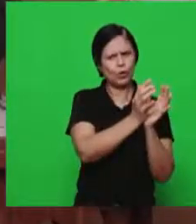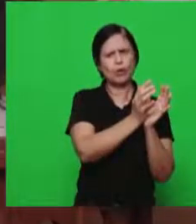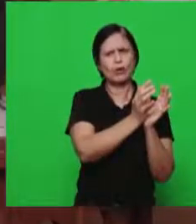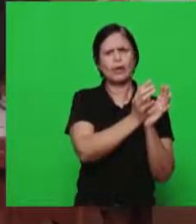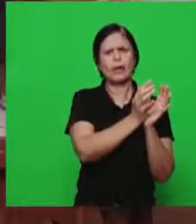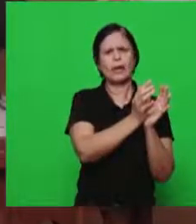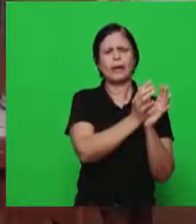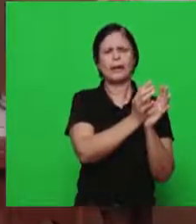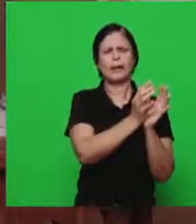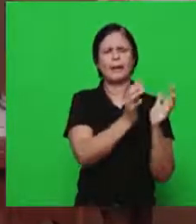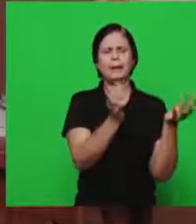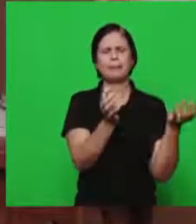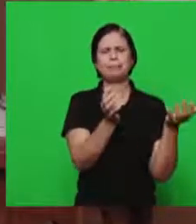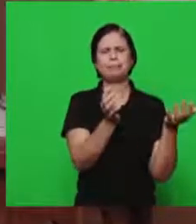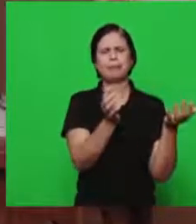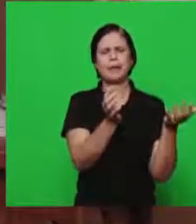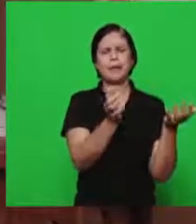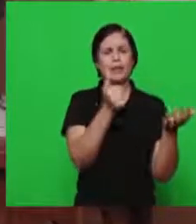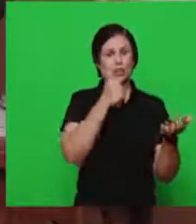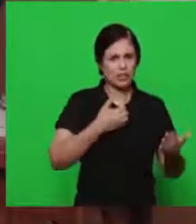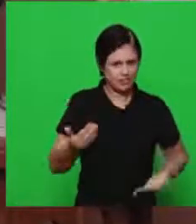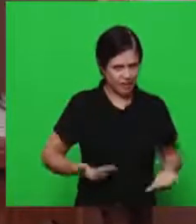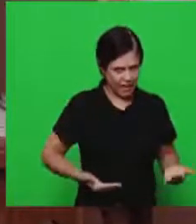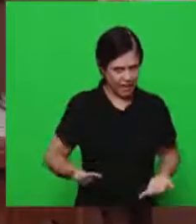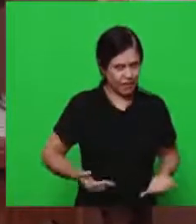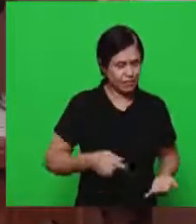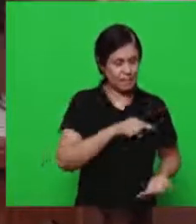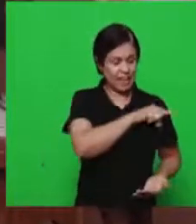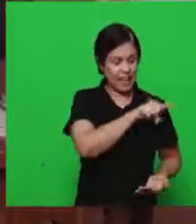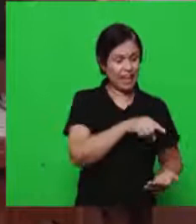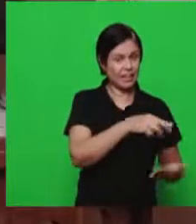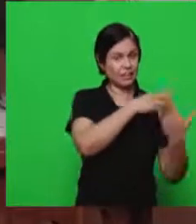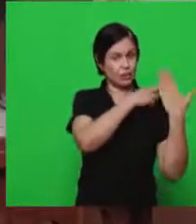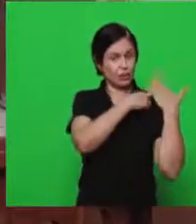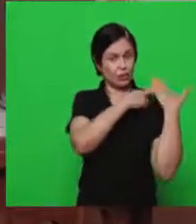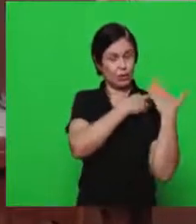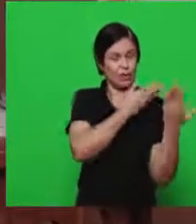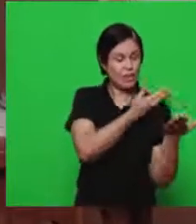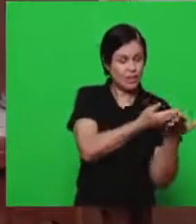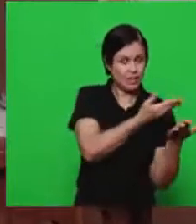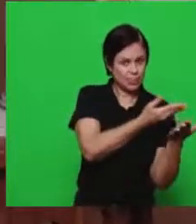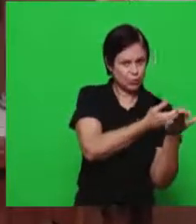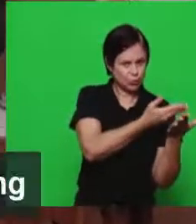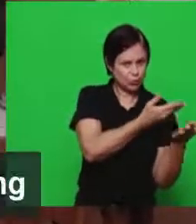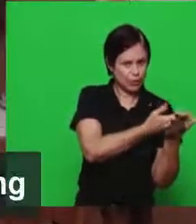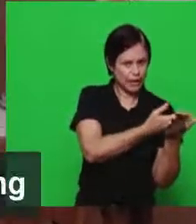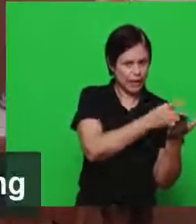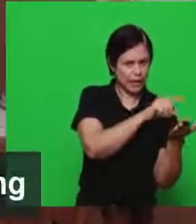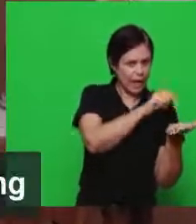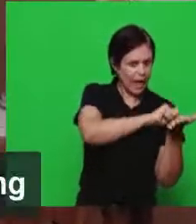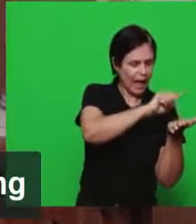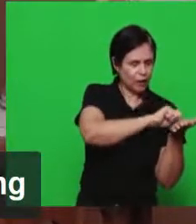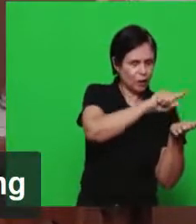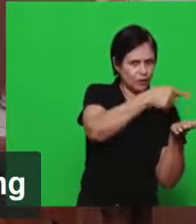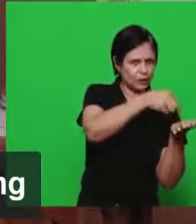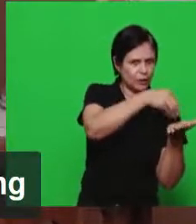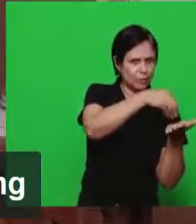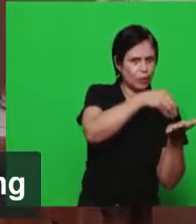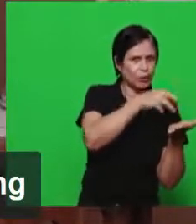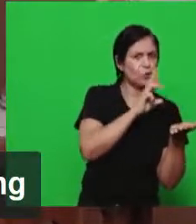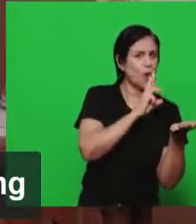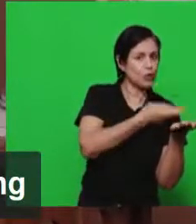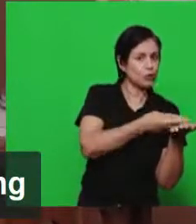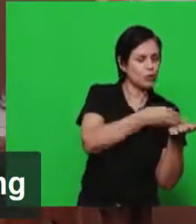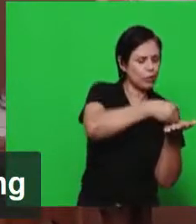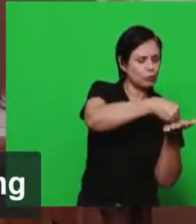escolhido para que elas façam o estudo e retransmitam os resultados só os resultados